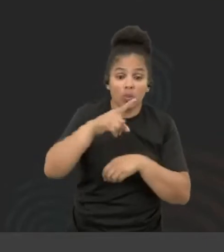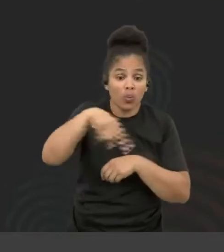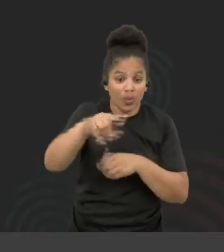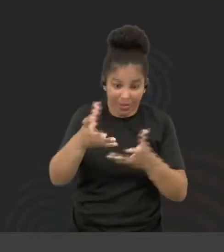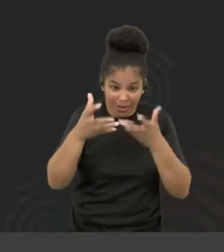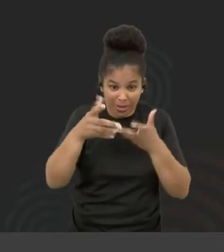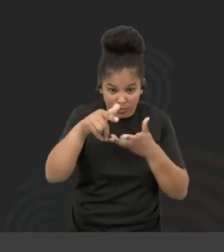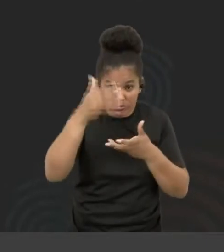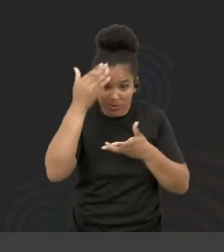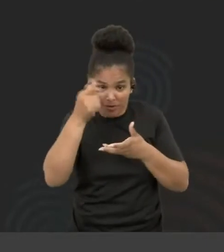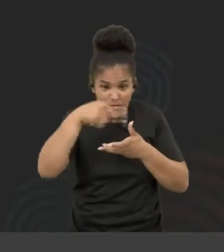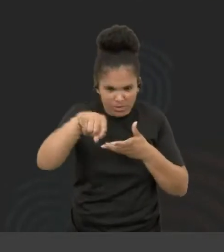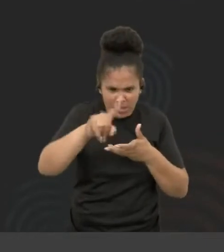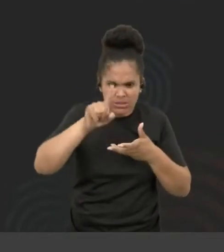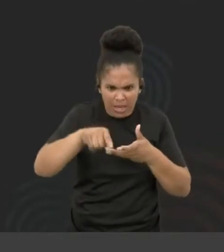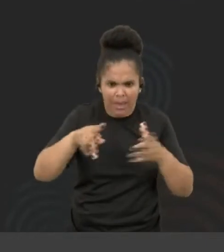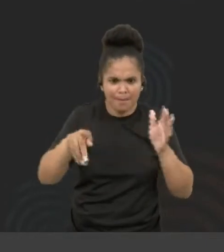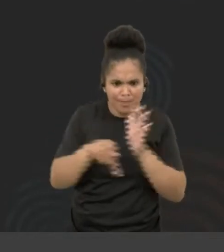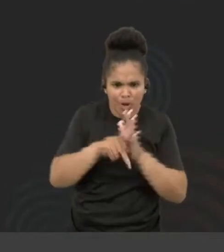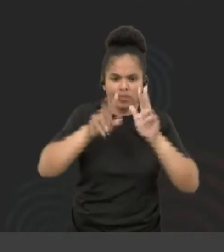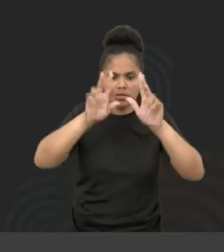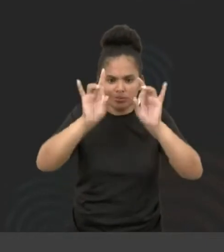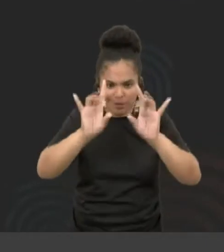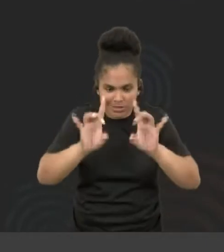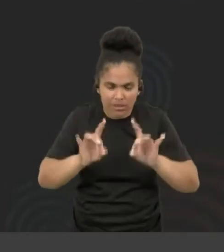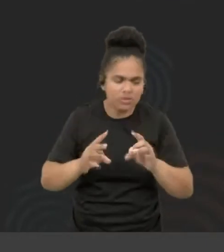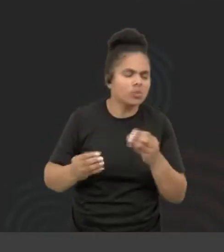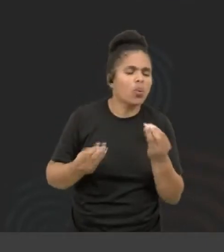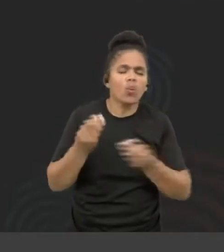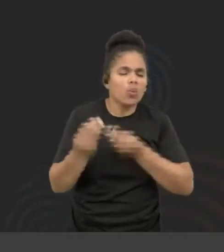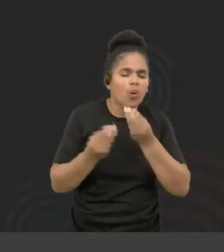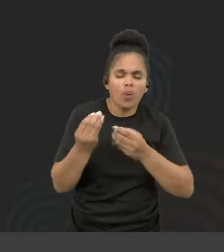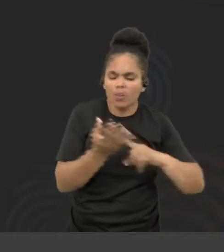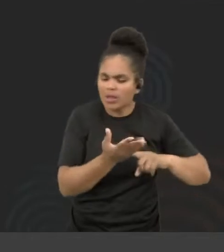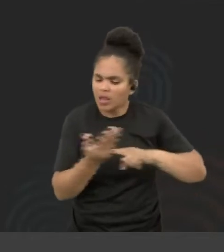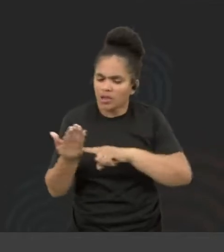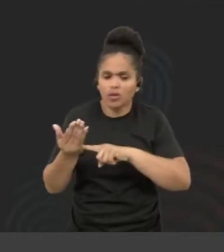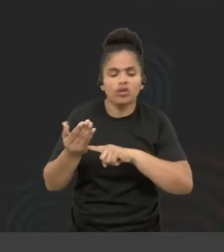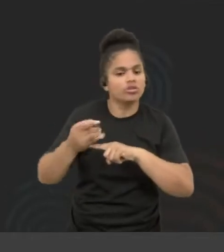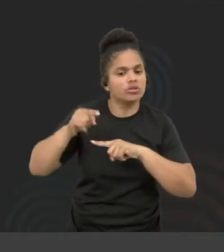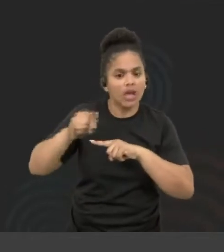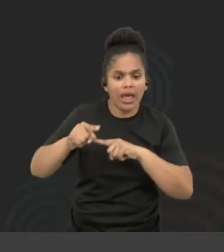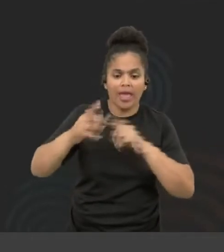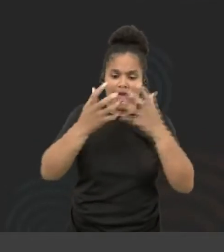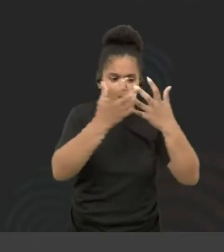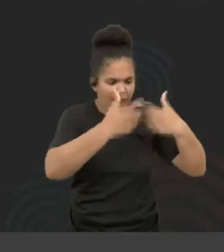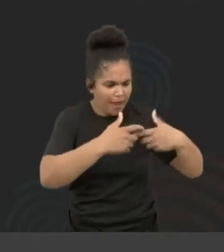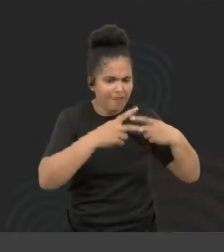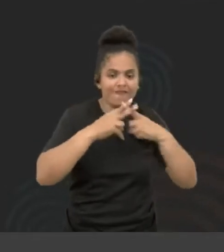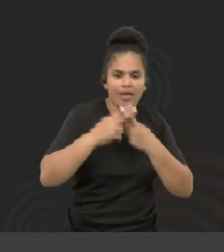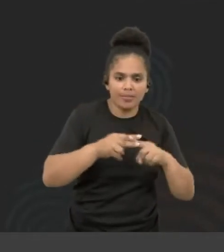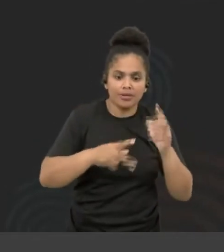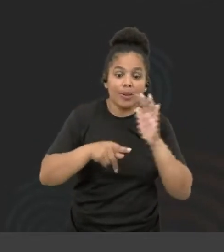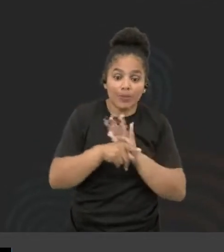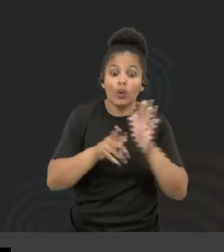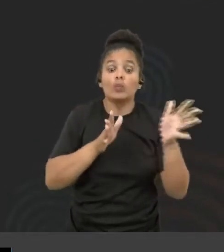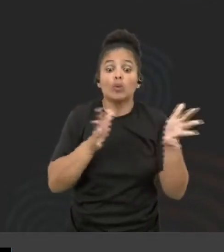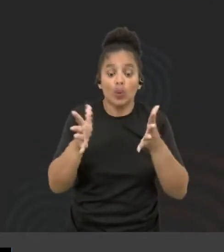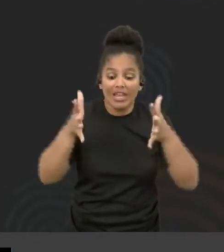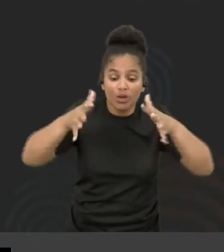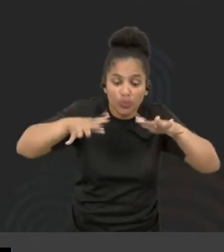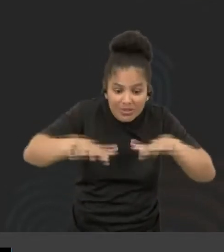área, como que a tecnologia pode ser usada como ferramenta de inclusão para as pessoas?